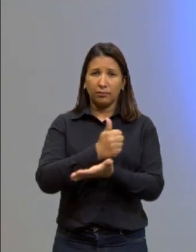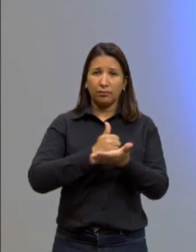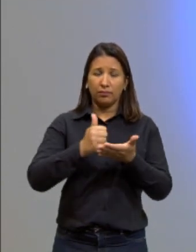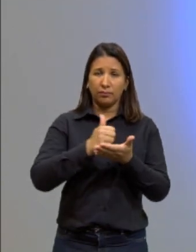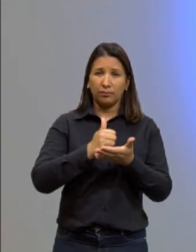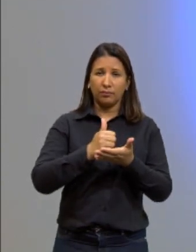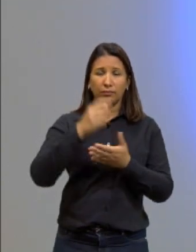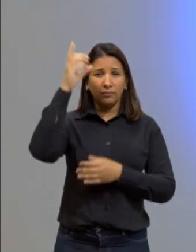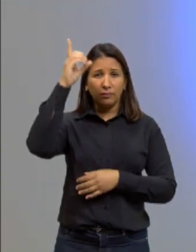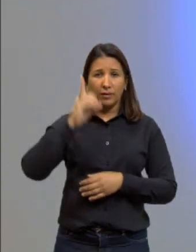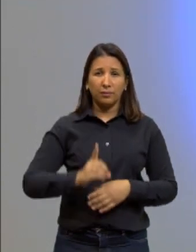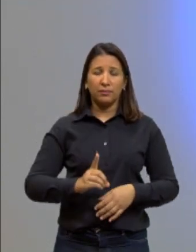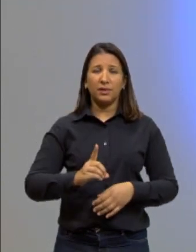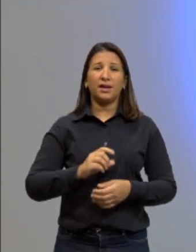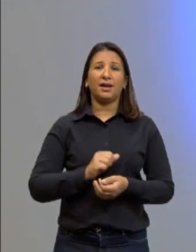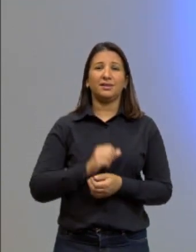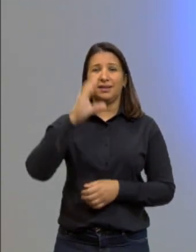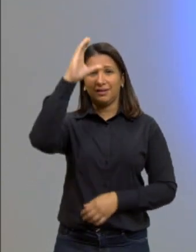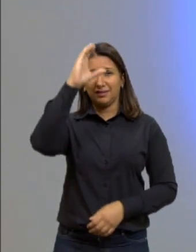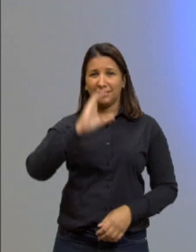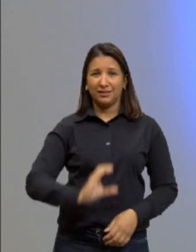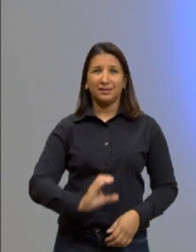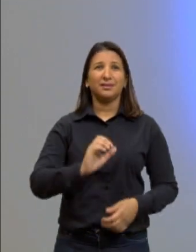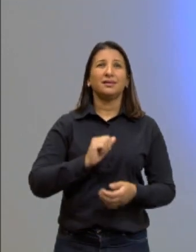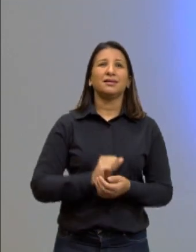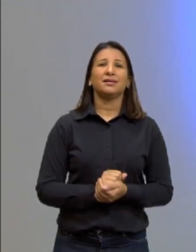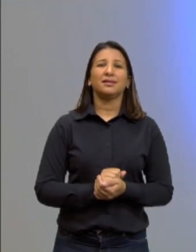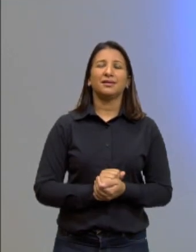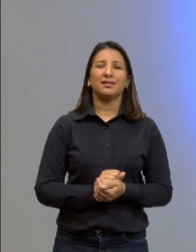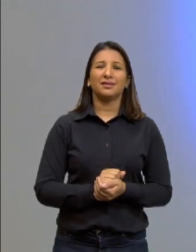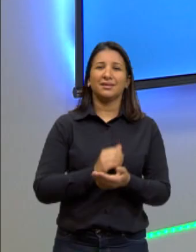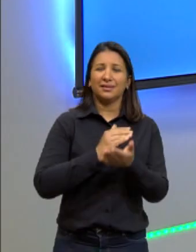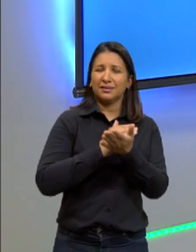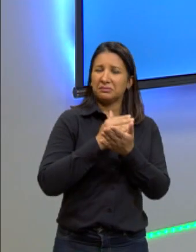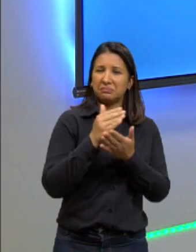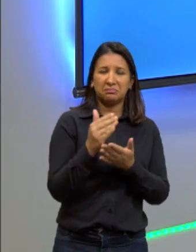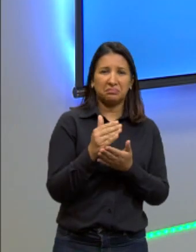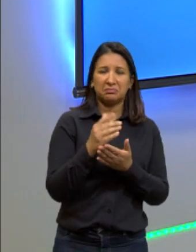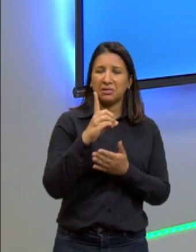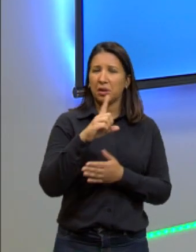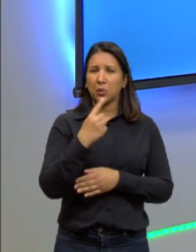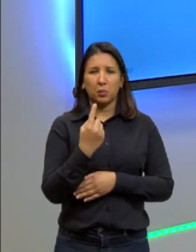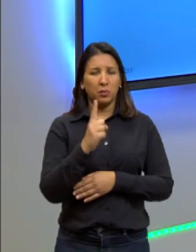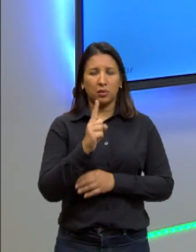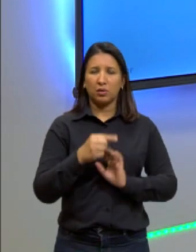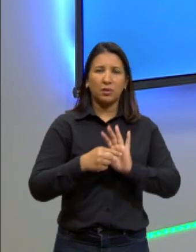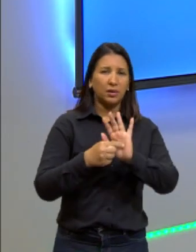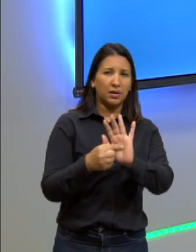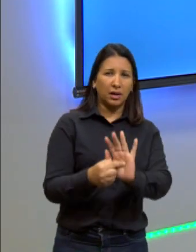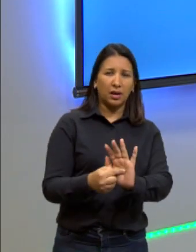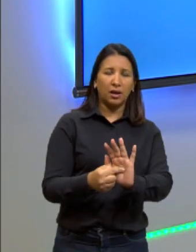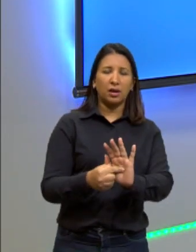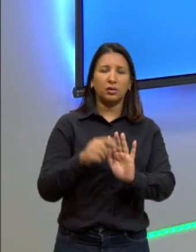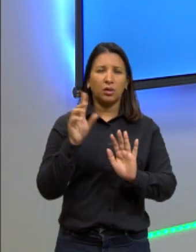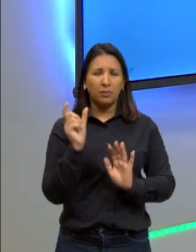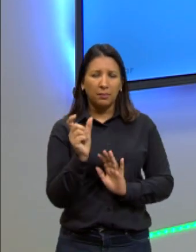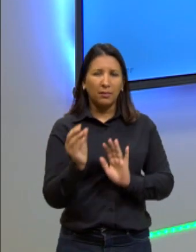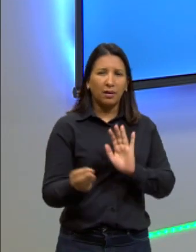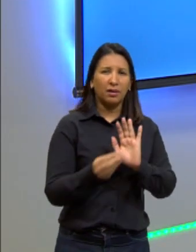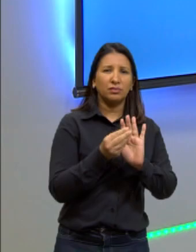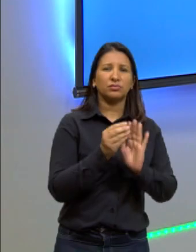Então, eu não vou colocar lá o início do D1 dela, só vou colocar uma parte.